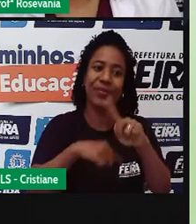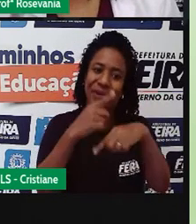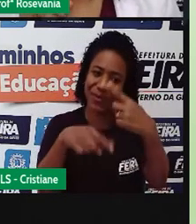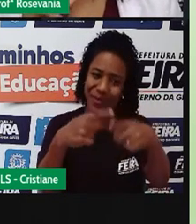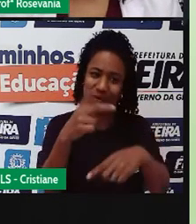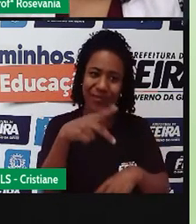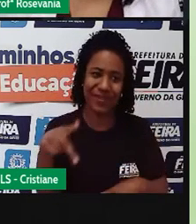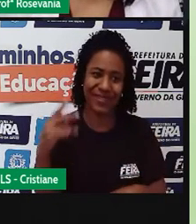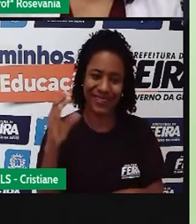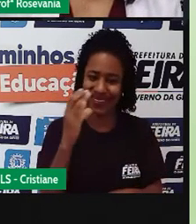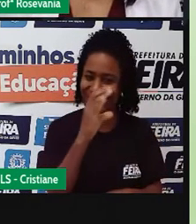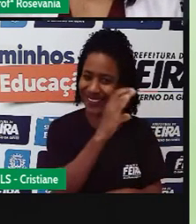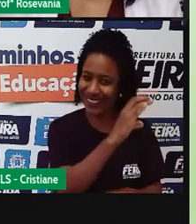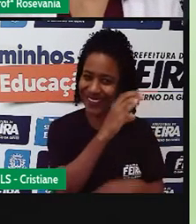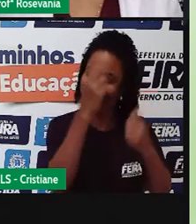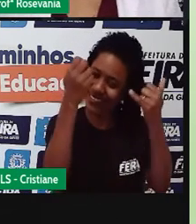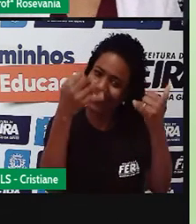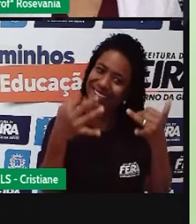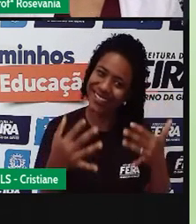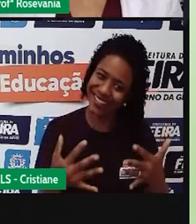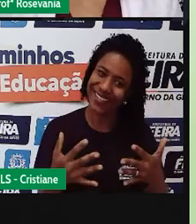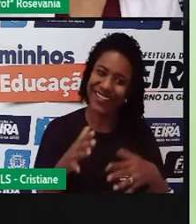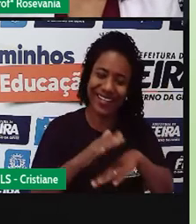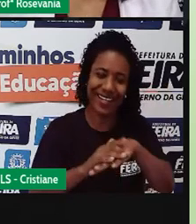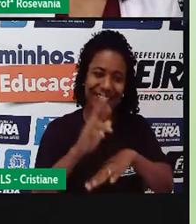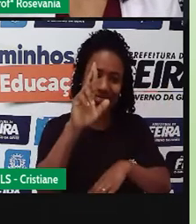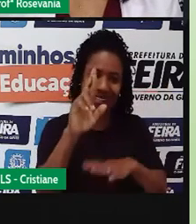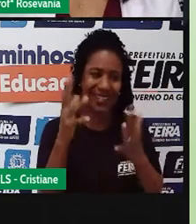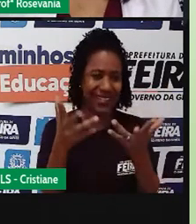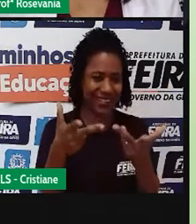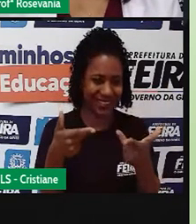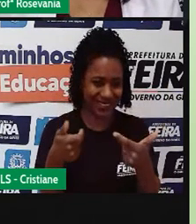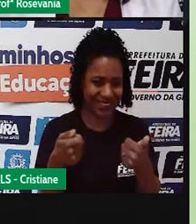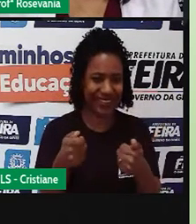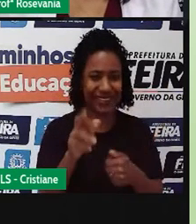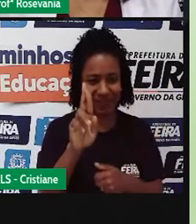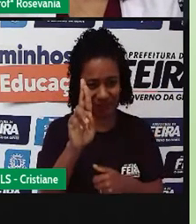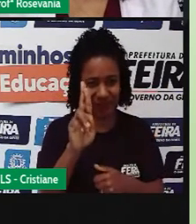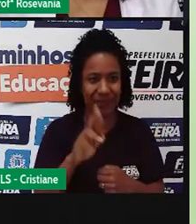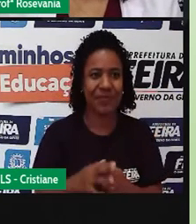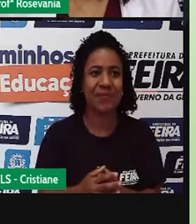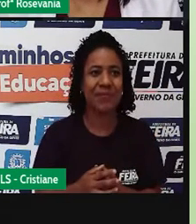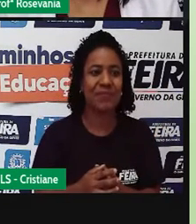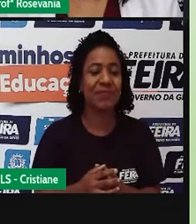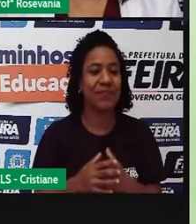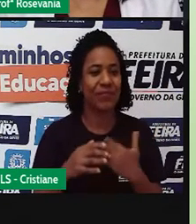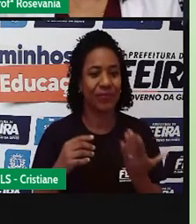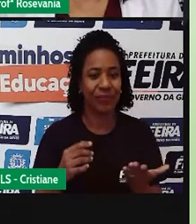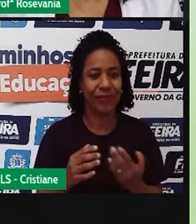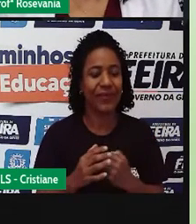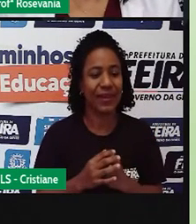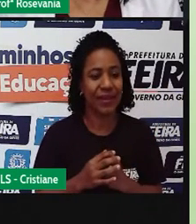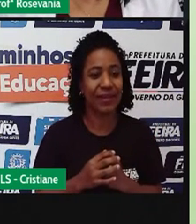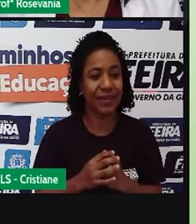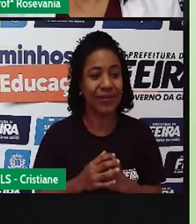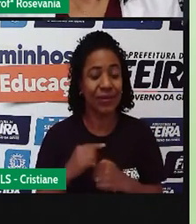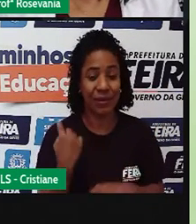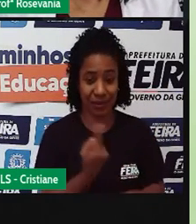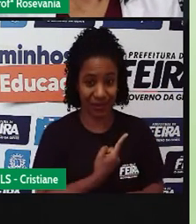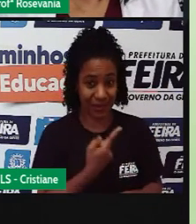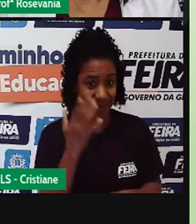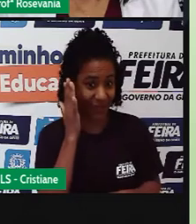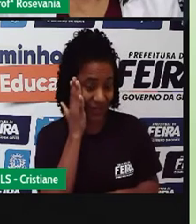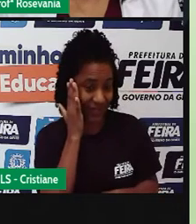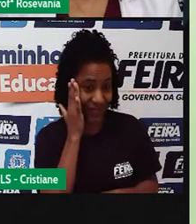de ciências, que ela tem mais propriedade, né, para falar sobre os animais. Então, a gente, por se tratar, né, de uma área,